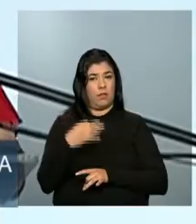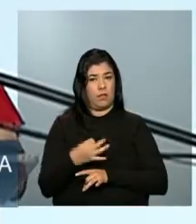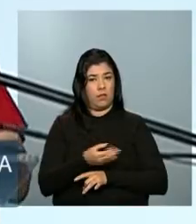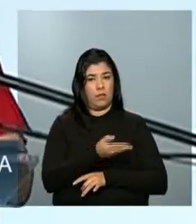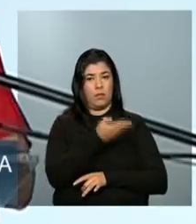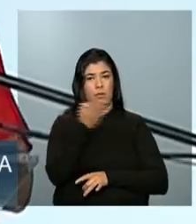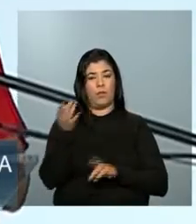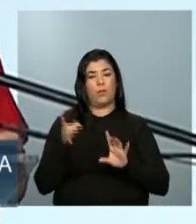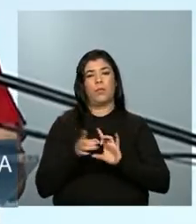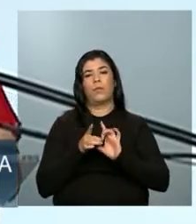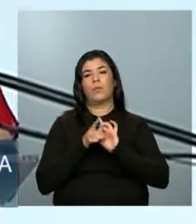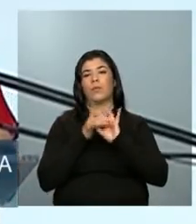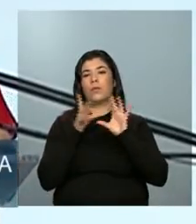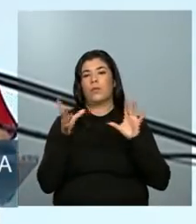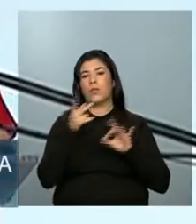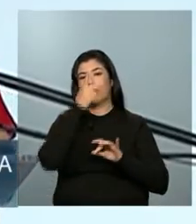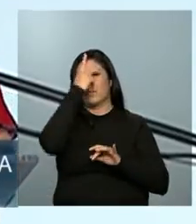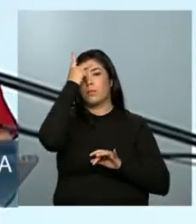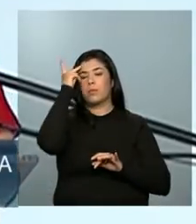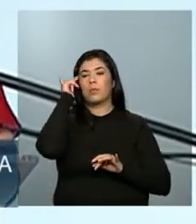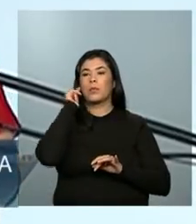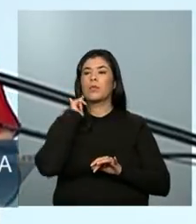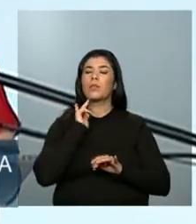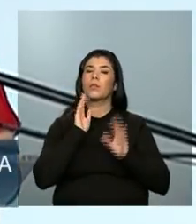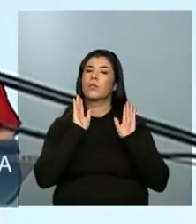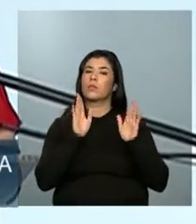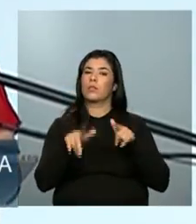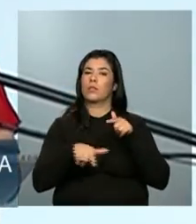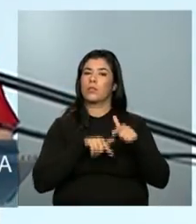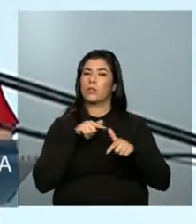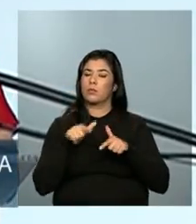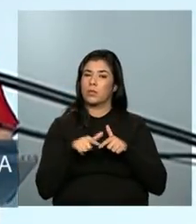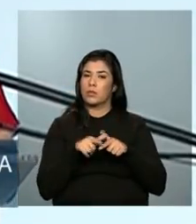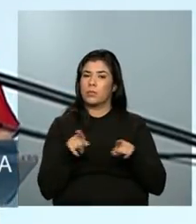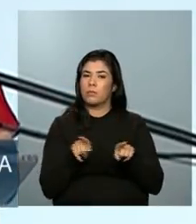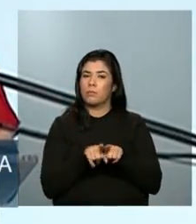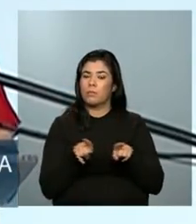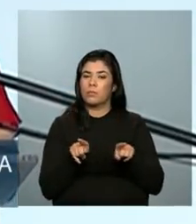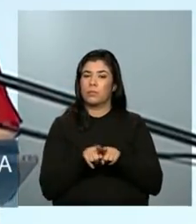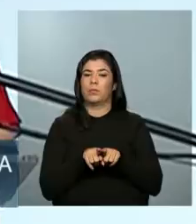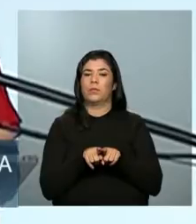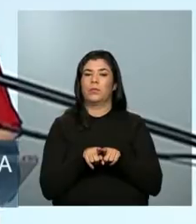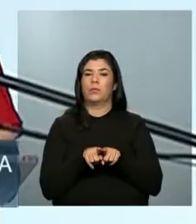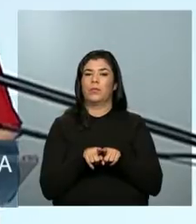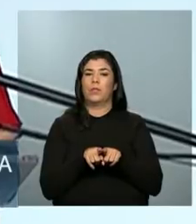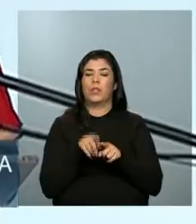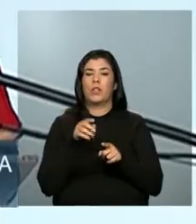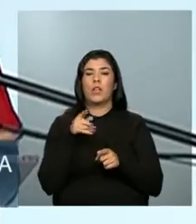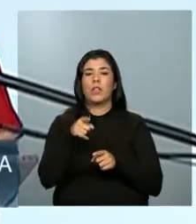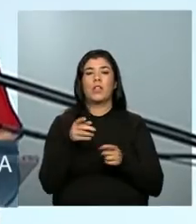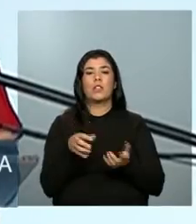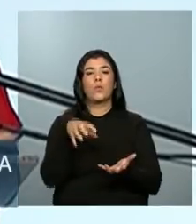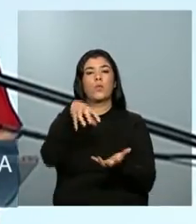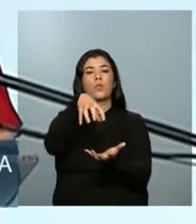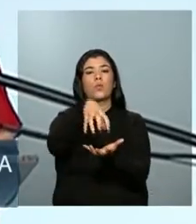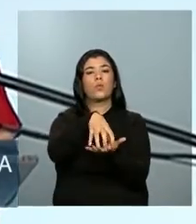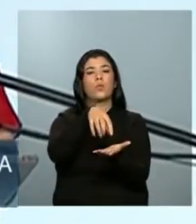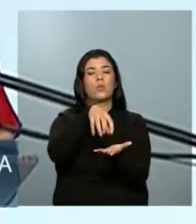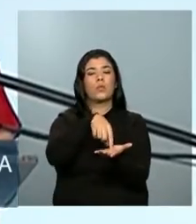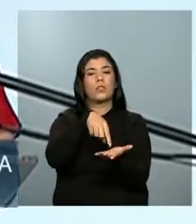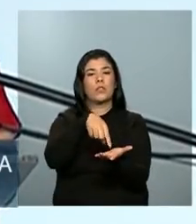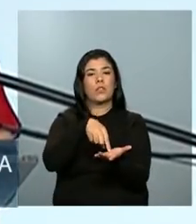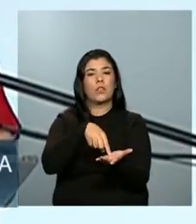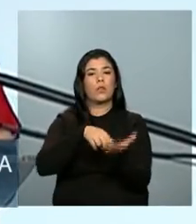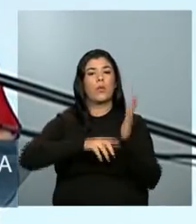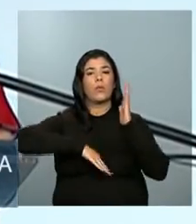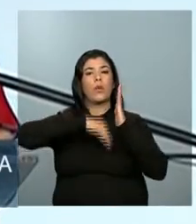disposição aqui dos moradores. Além disso, que é o centro de artes, centro